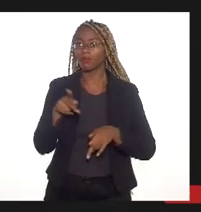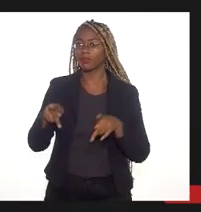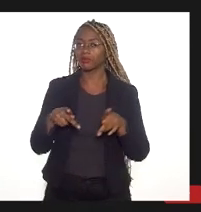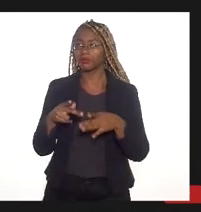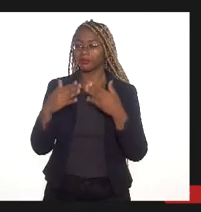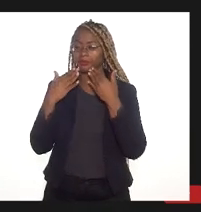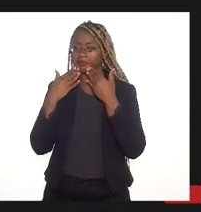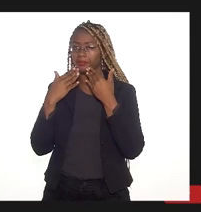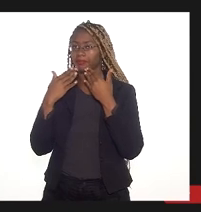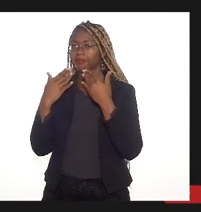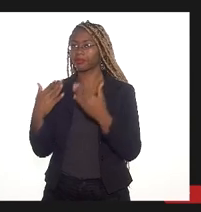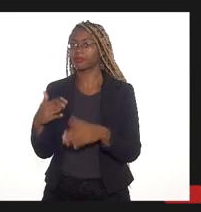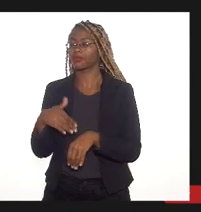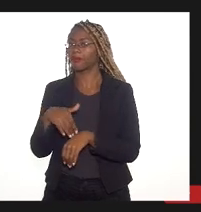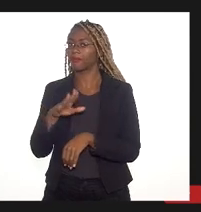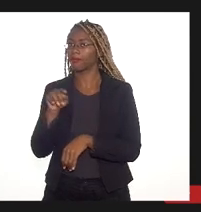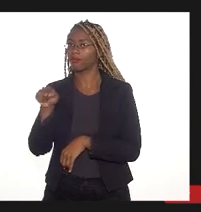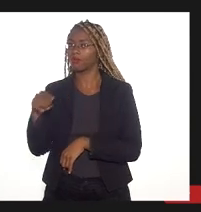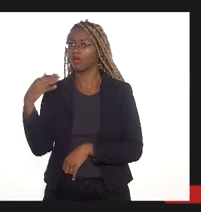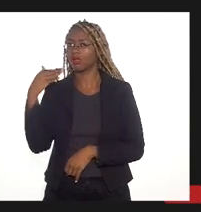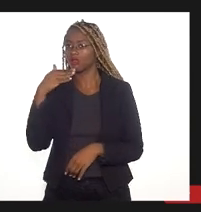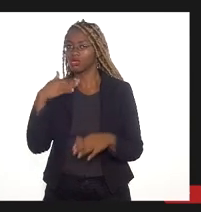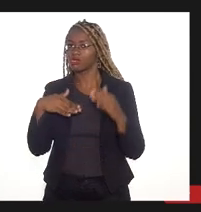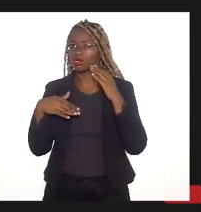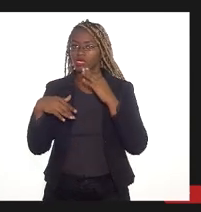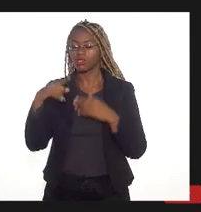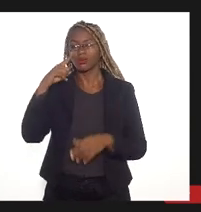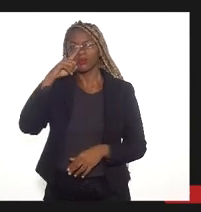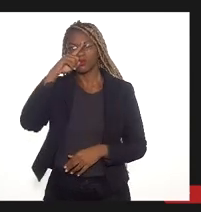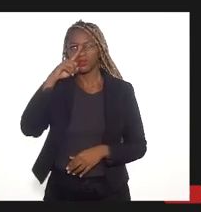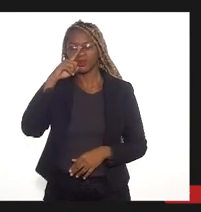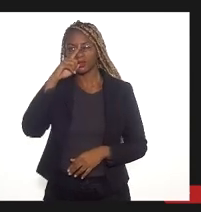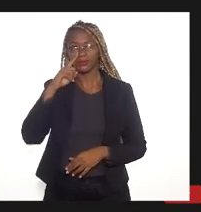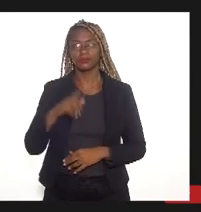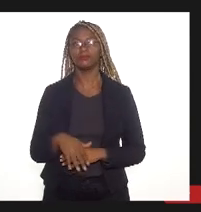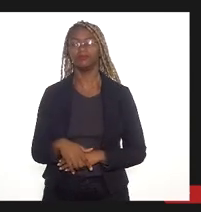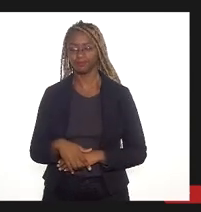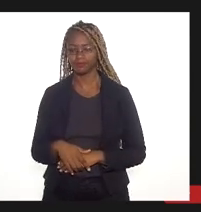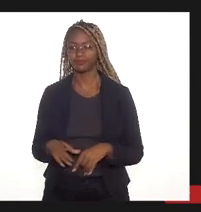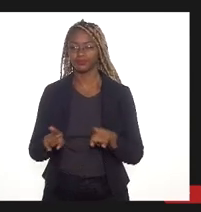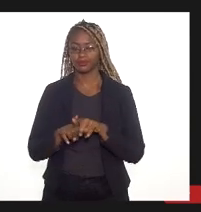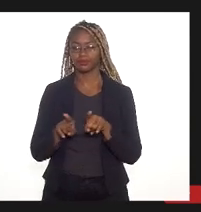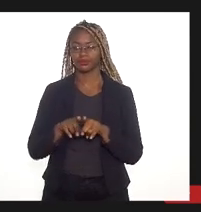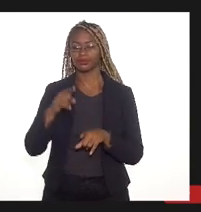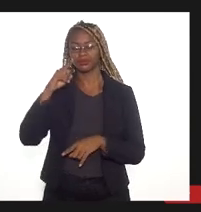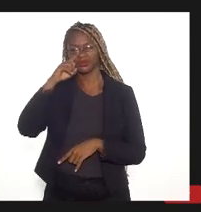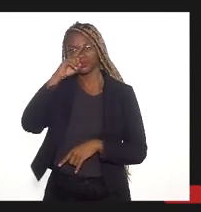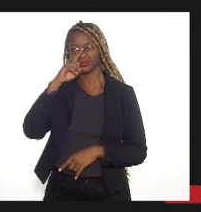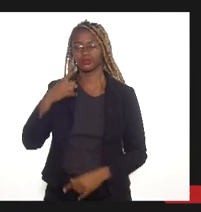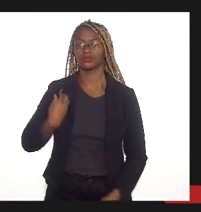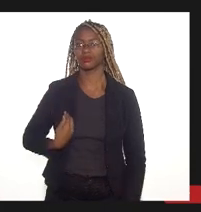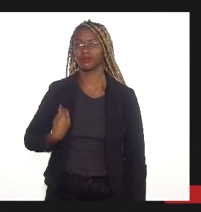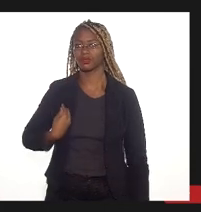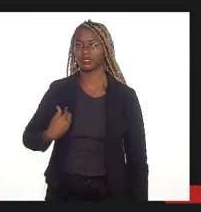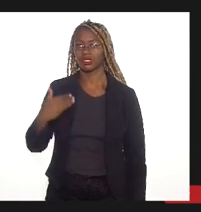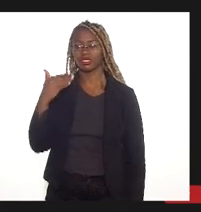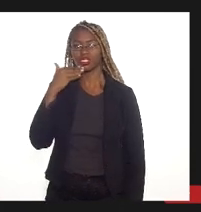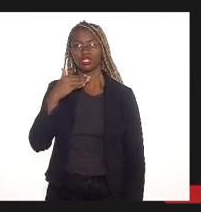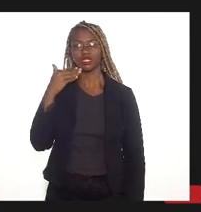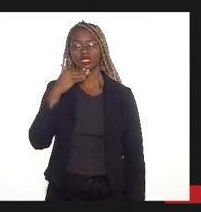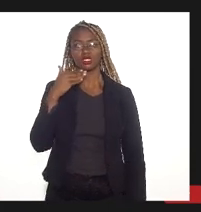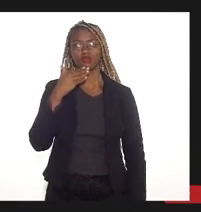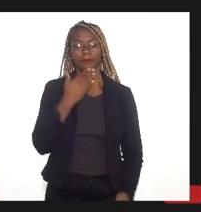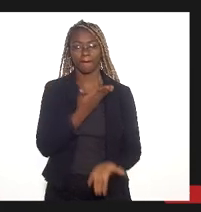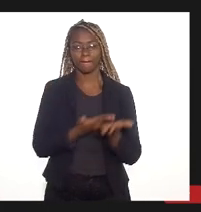expostas aos danos, aos riscos. Ficam sob risco de vida e risco de prejuízos de